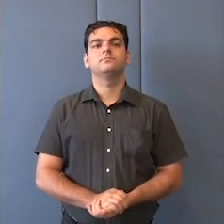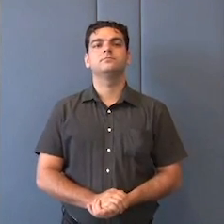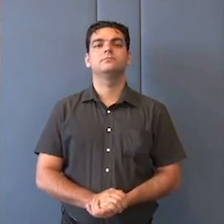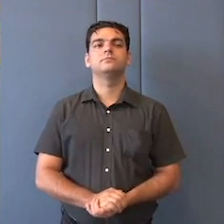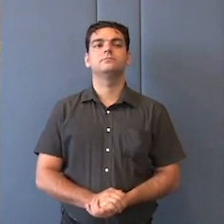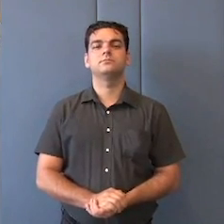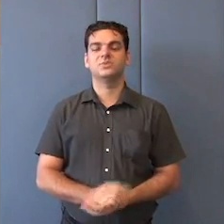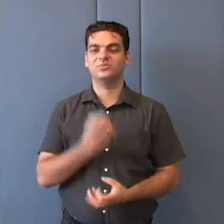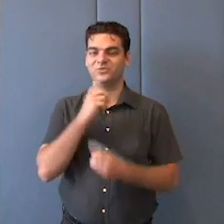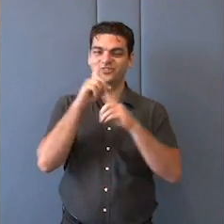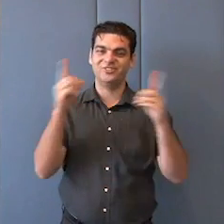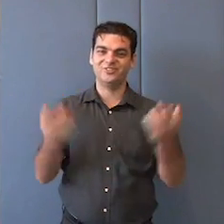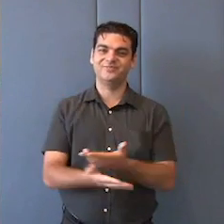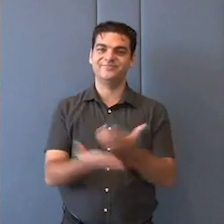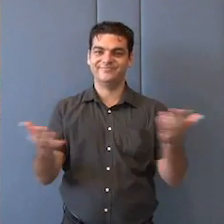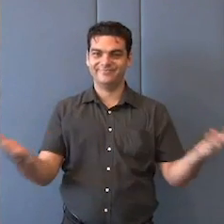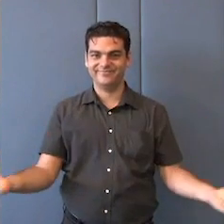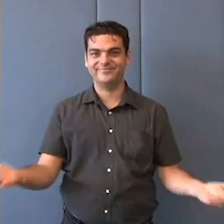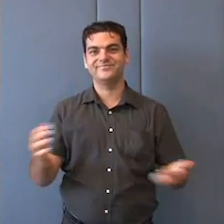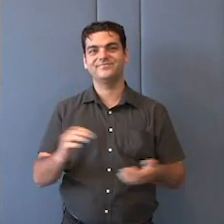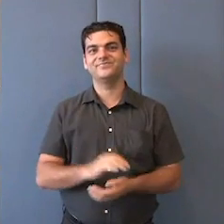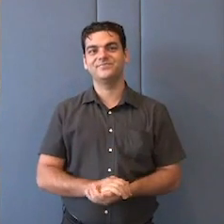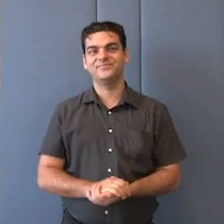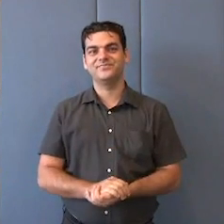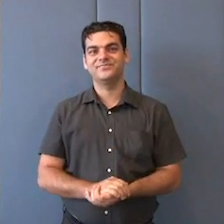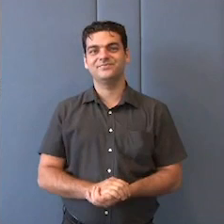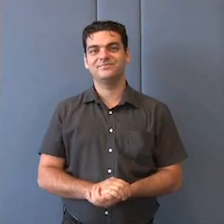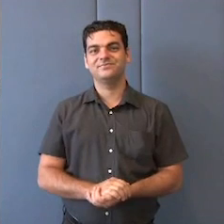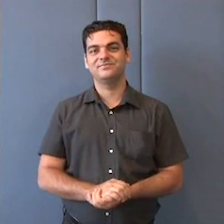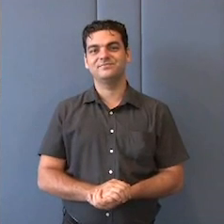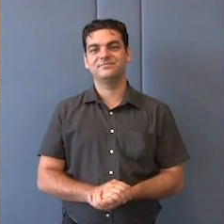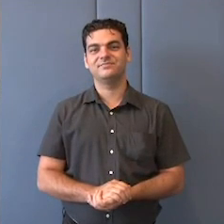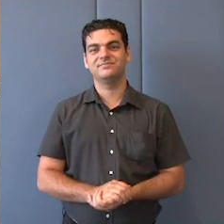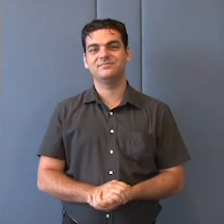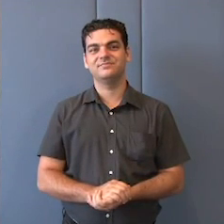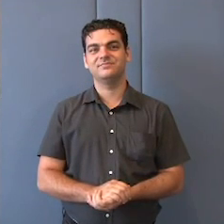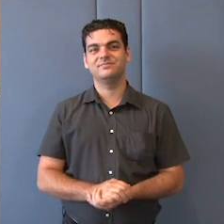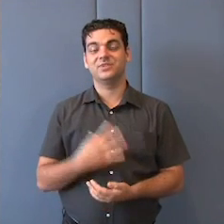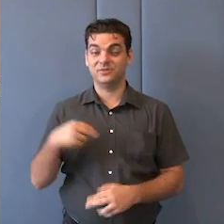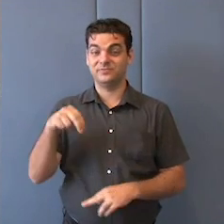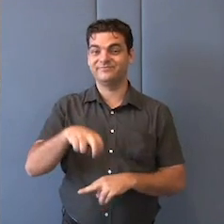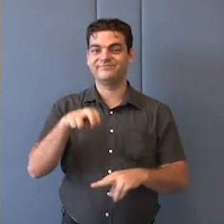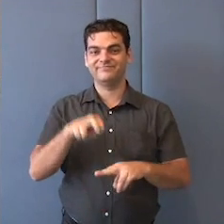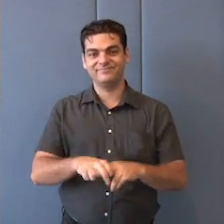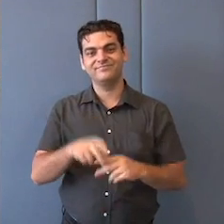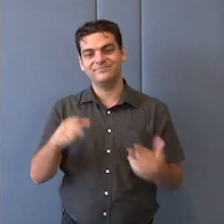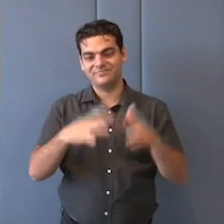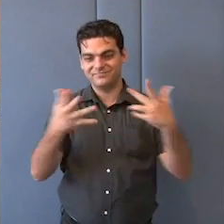Bom dia a todos. Alegria estar aqui com o nosso querido Instituto Rio Branco,